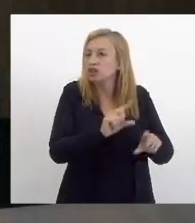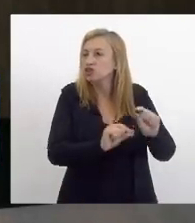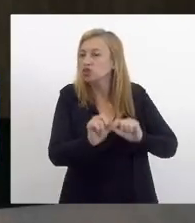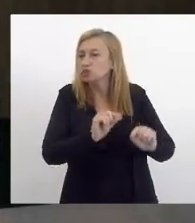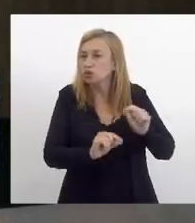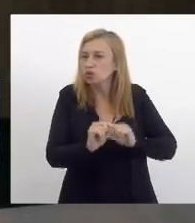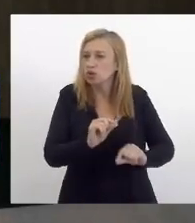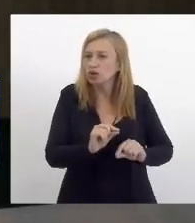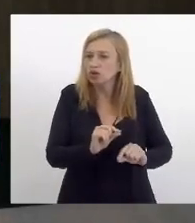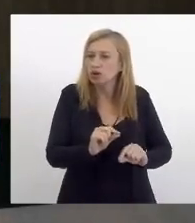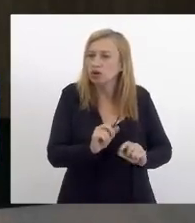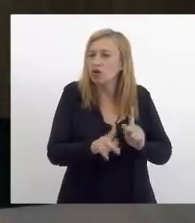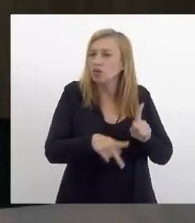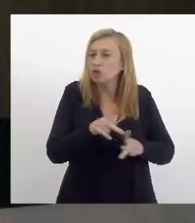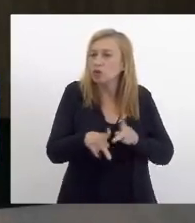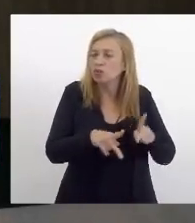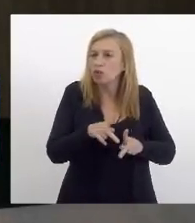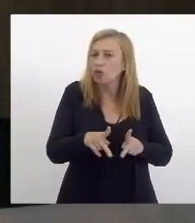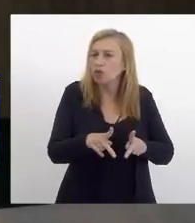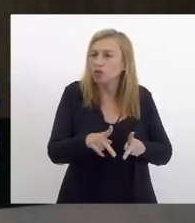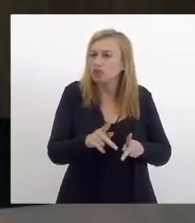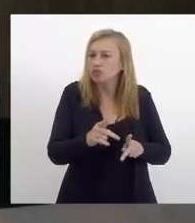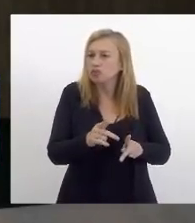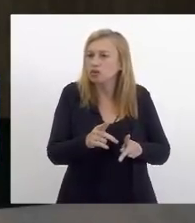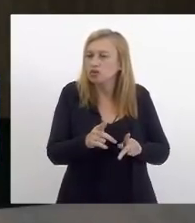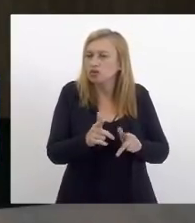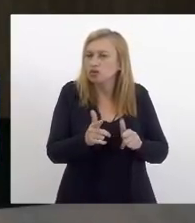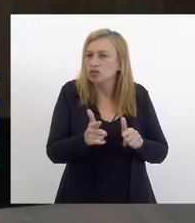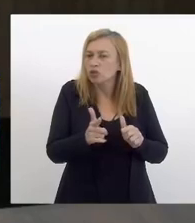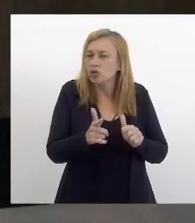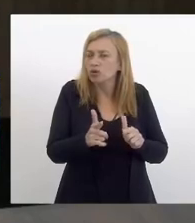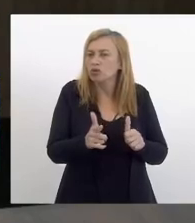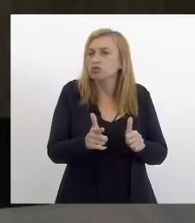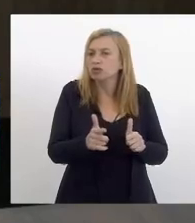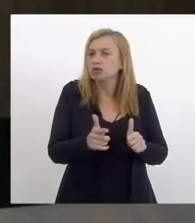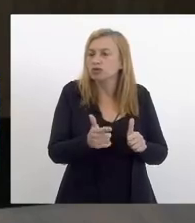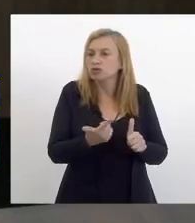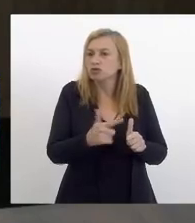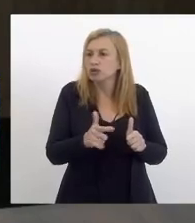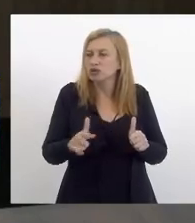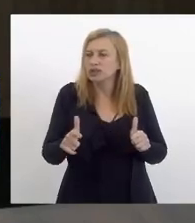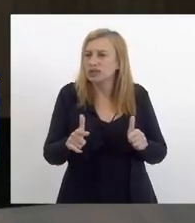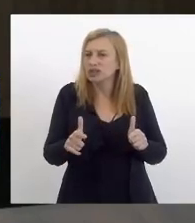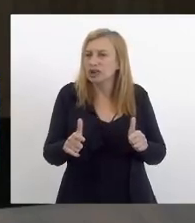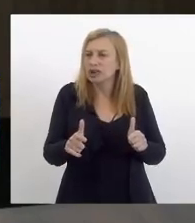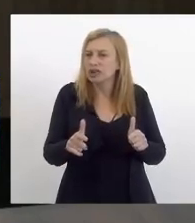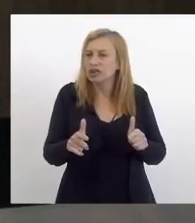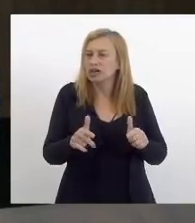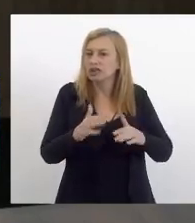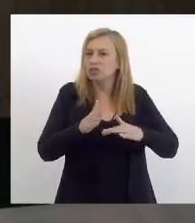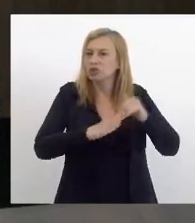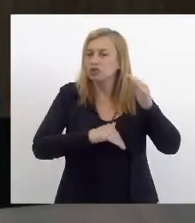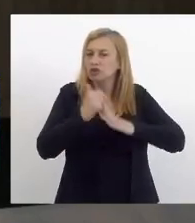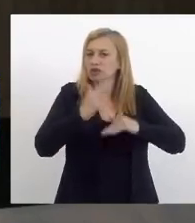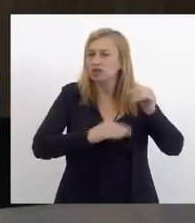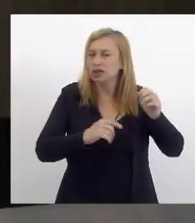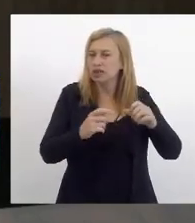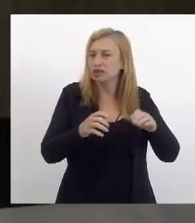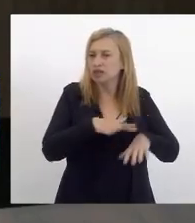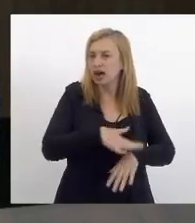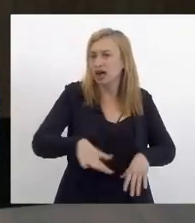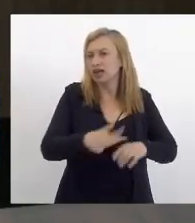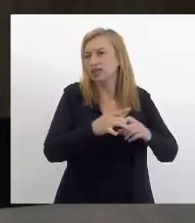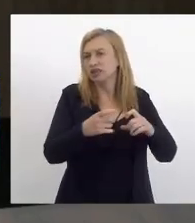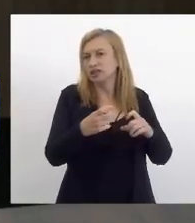para a população não ficar desassistida hoje tomei conhecimento deputada Tia Ju que o